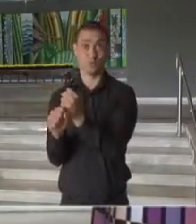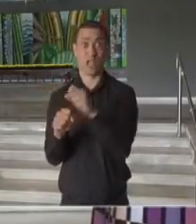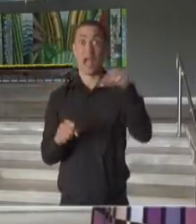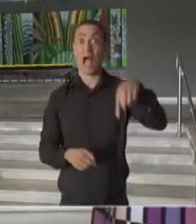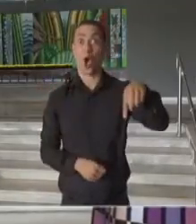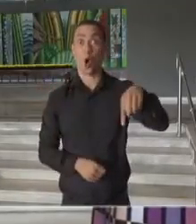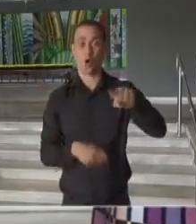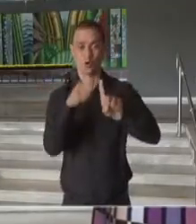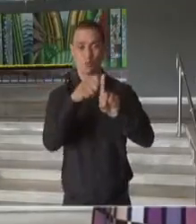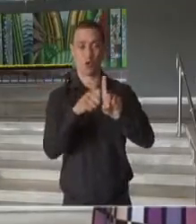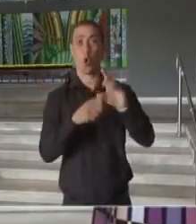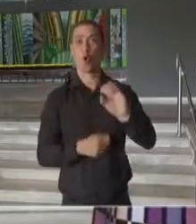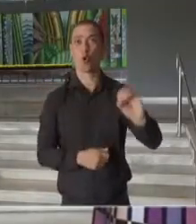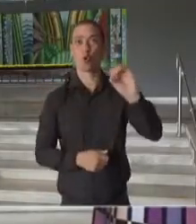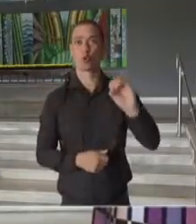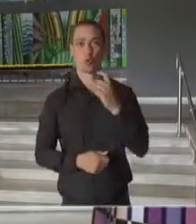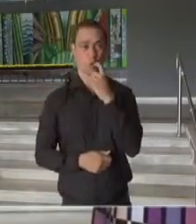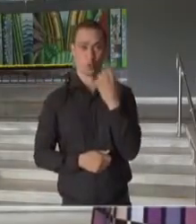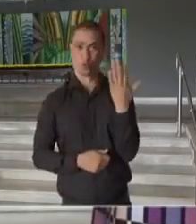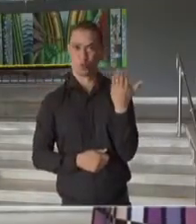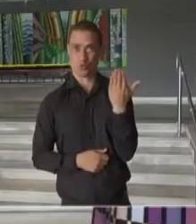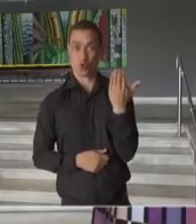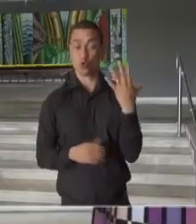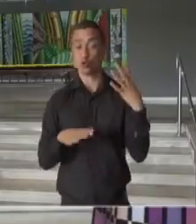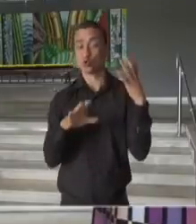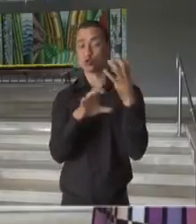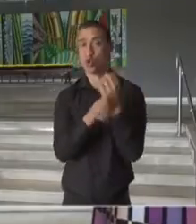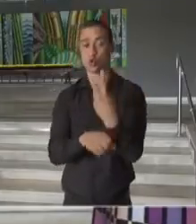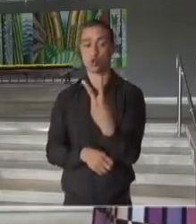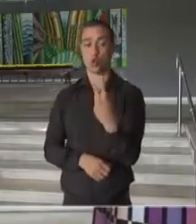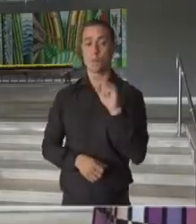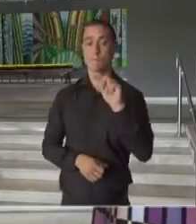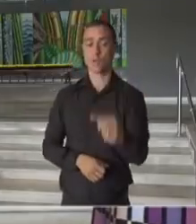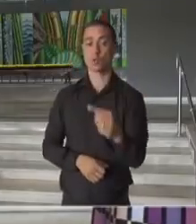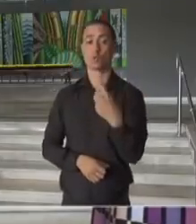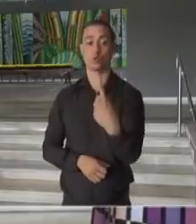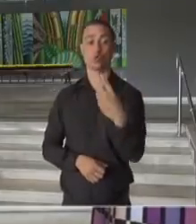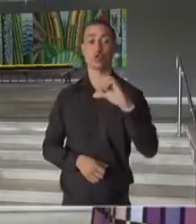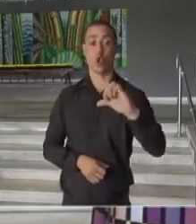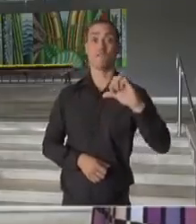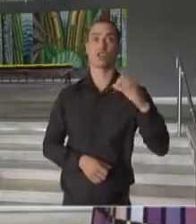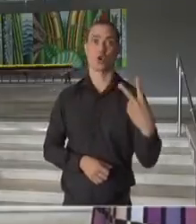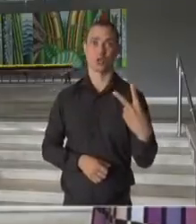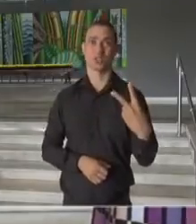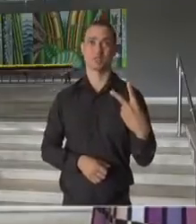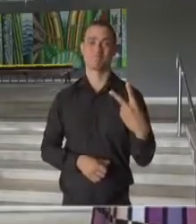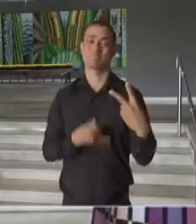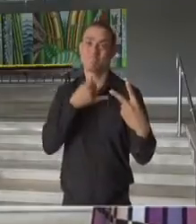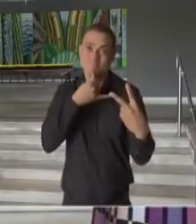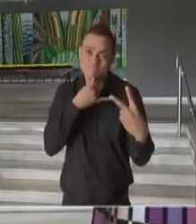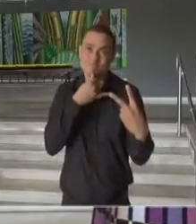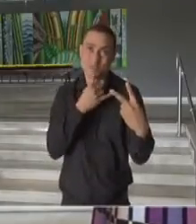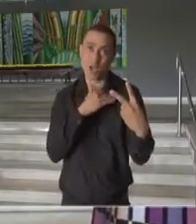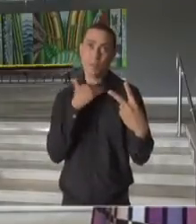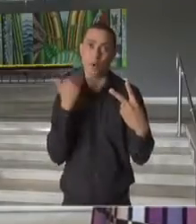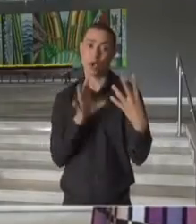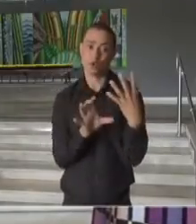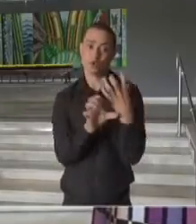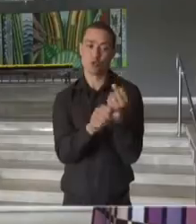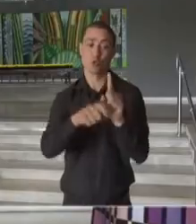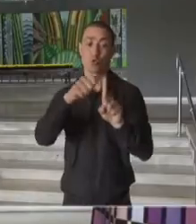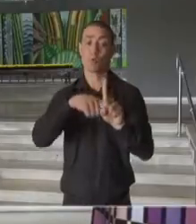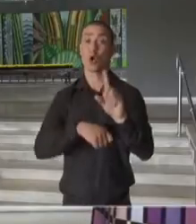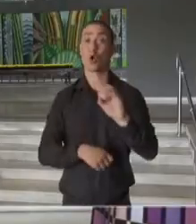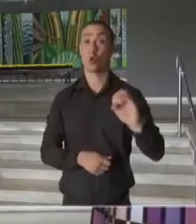agora, neste mês de outubro, foram 2.192 pessoas que, infelizmente, perderam a vida para